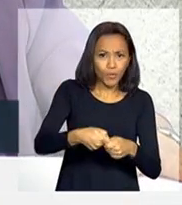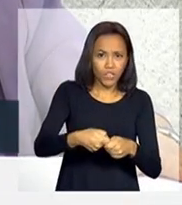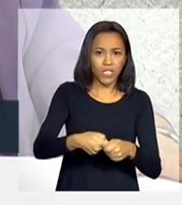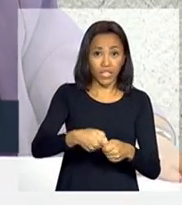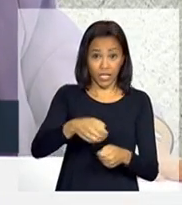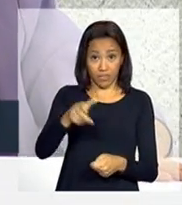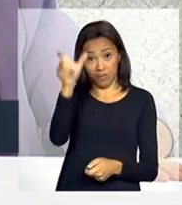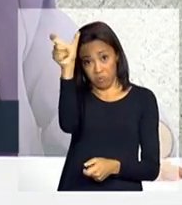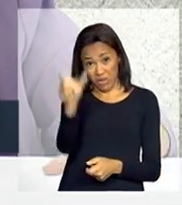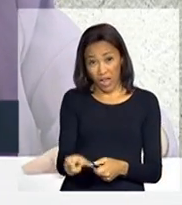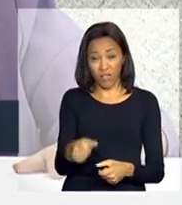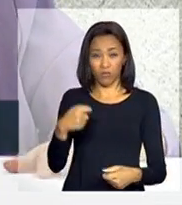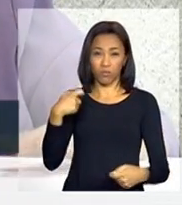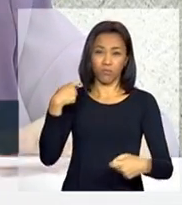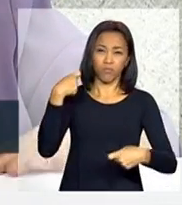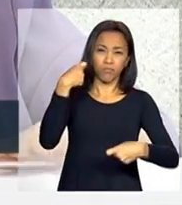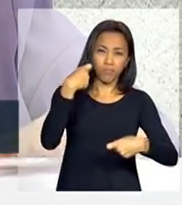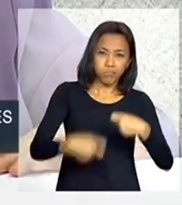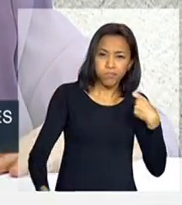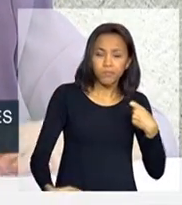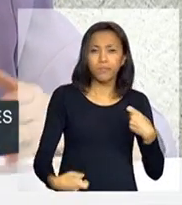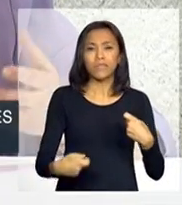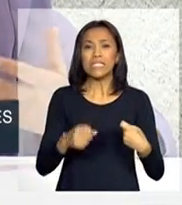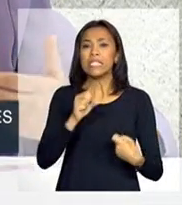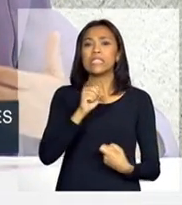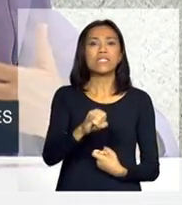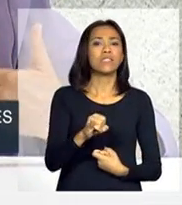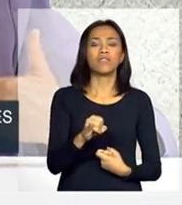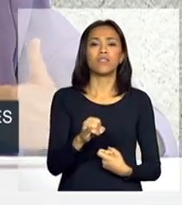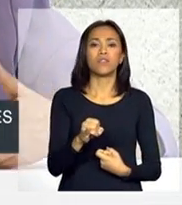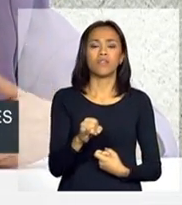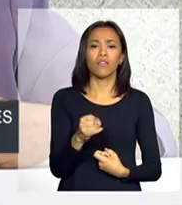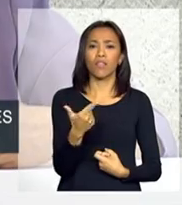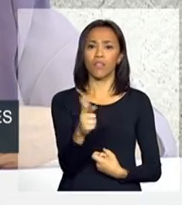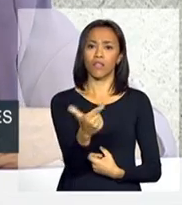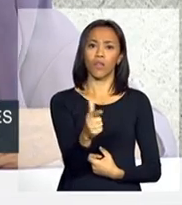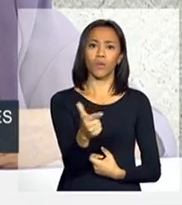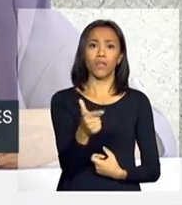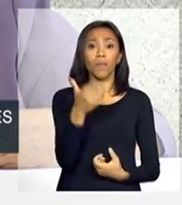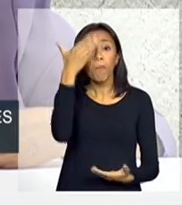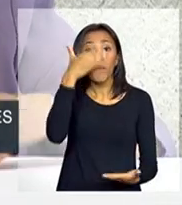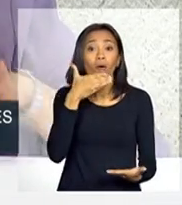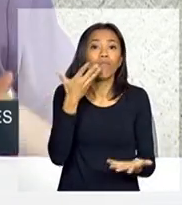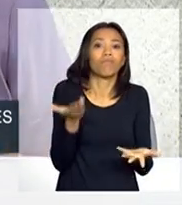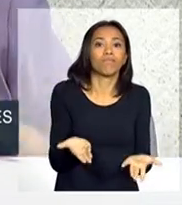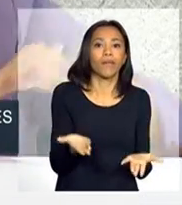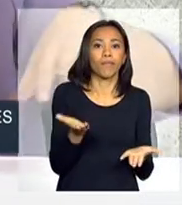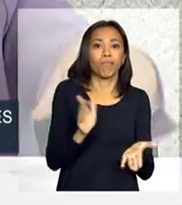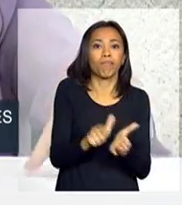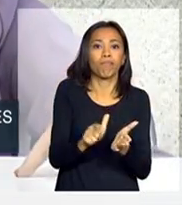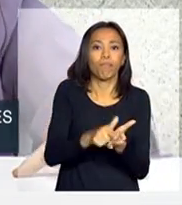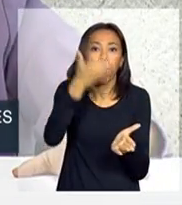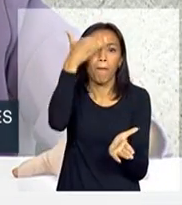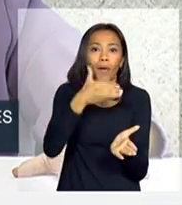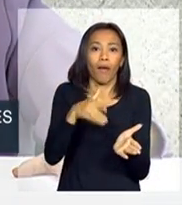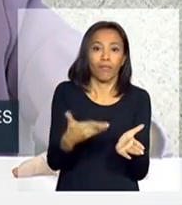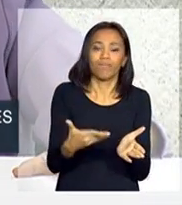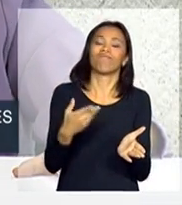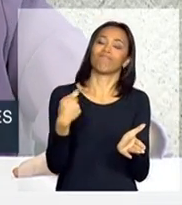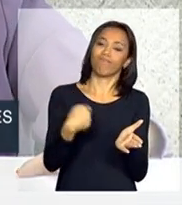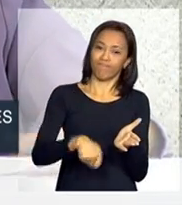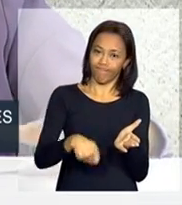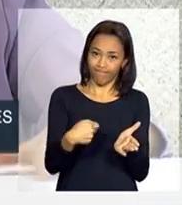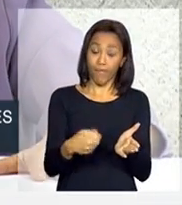caso dos estupros, se não tivermos as provas. Além disso, teremos